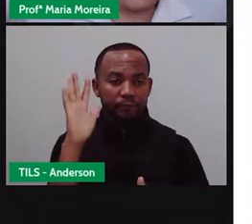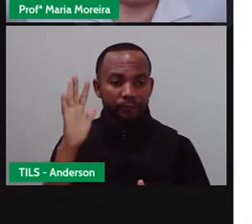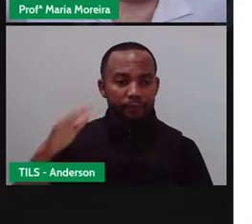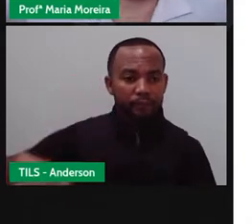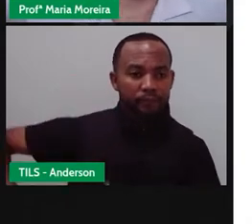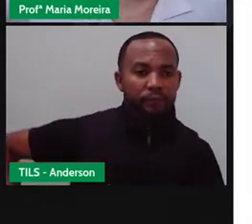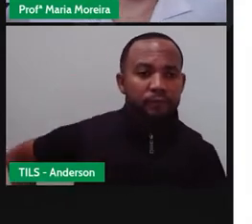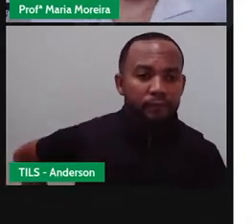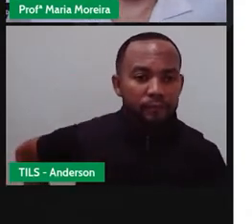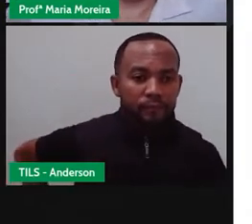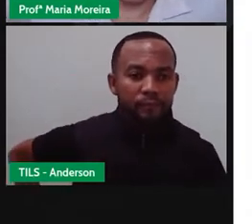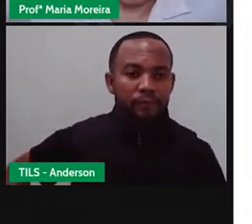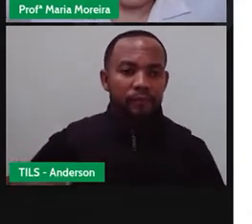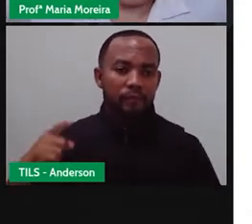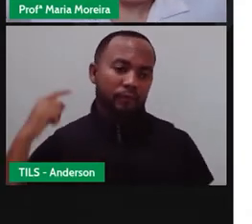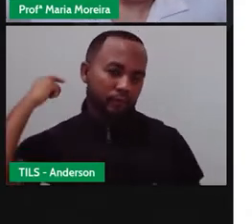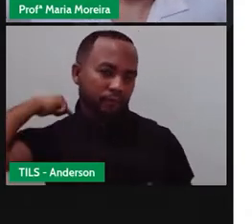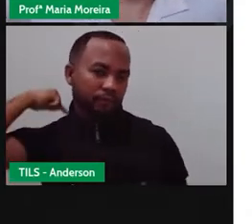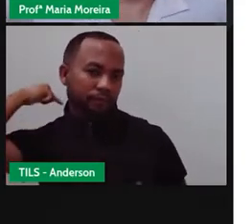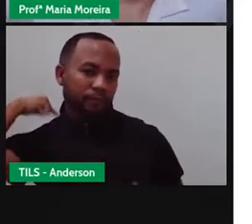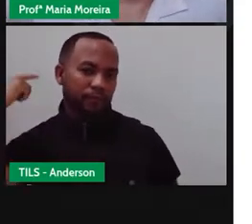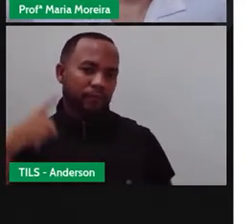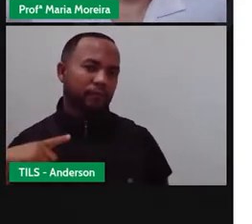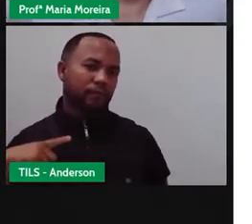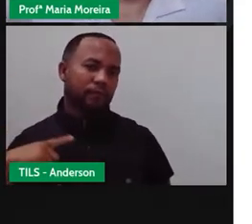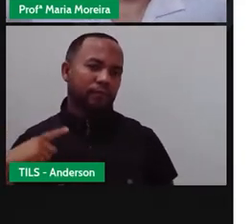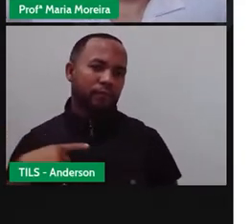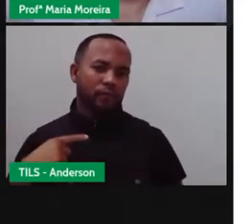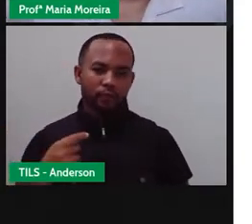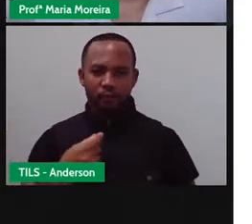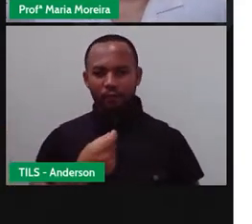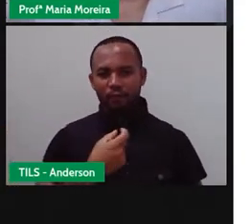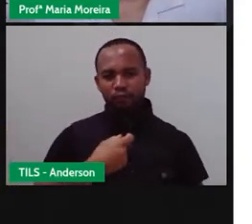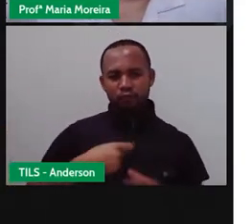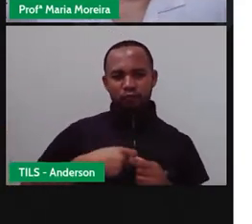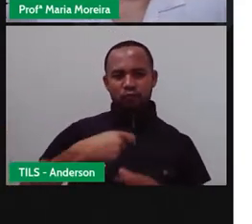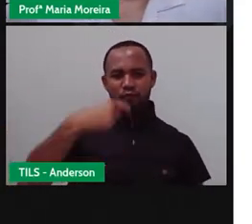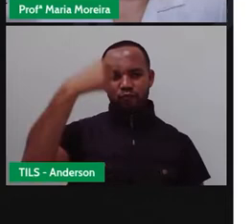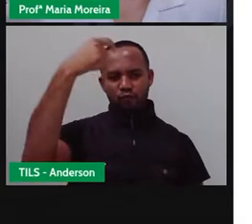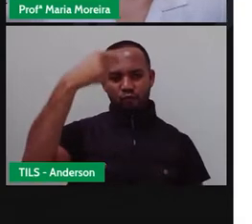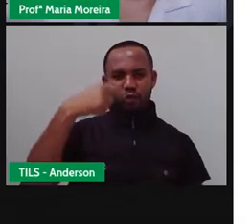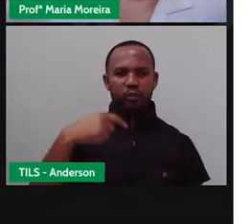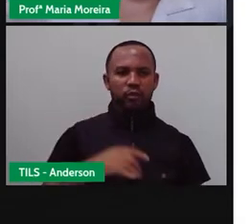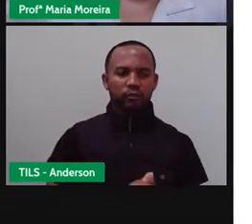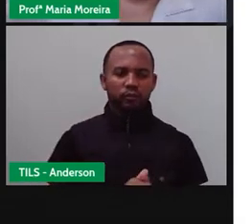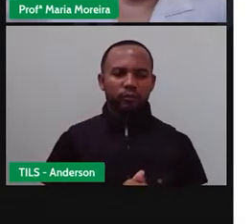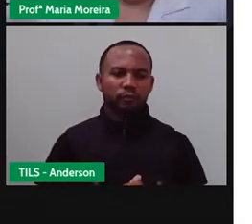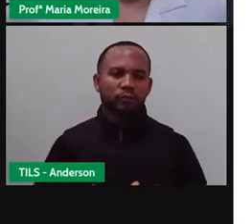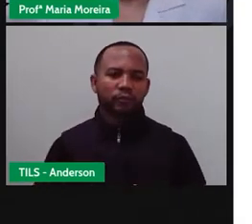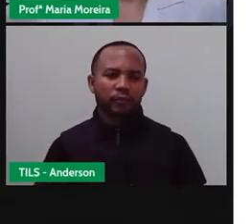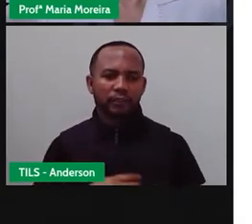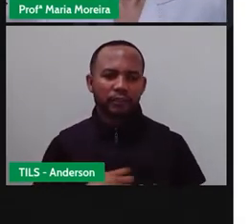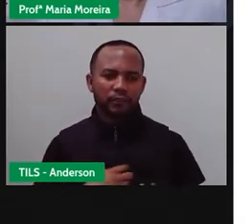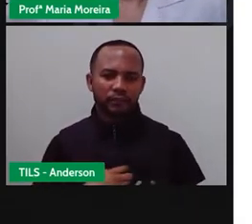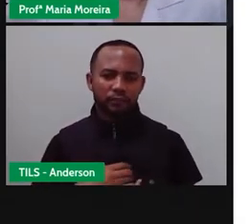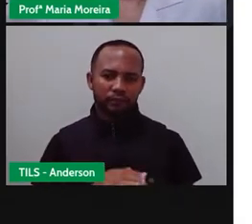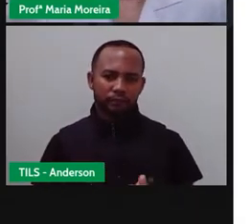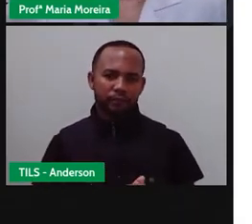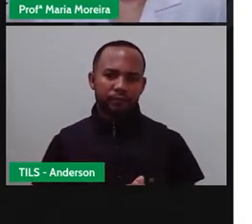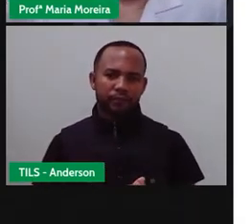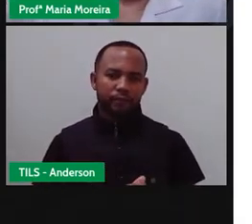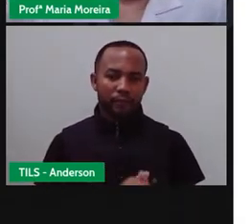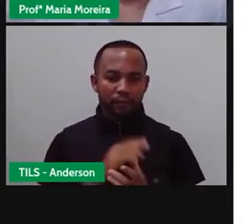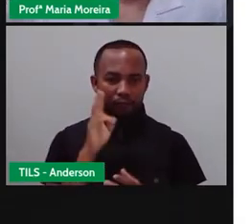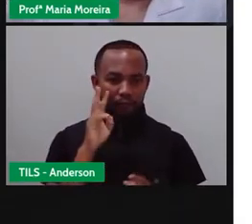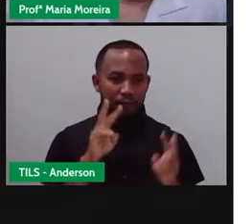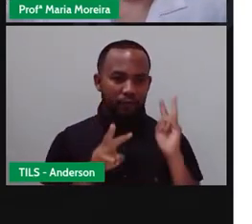nas costas, no meinho das costas, tá vendo? E você vai sentir uns assinhos, certo? A pra gordinha ainda sente. Tá? E você